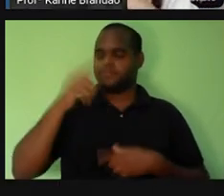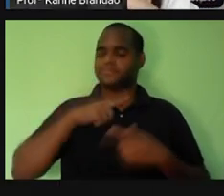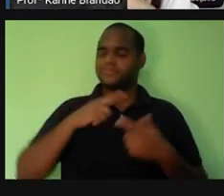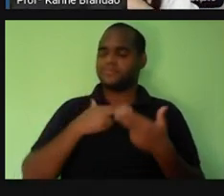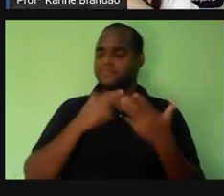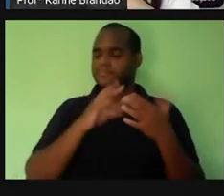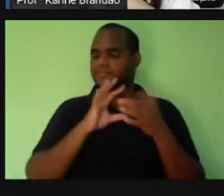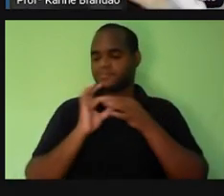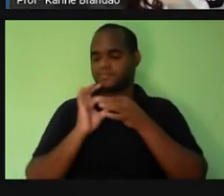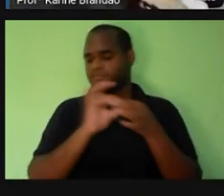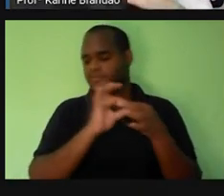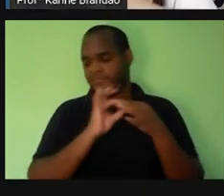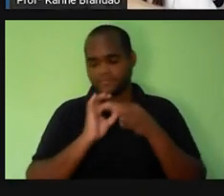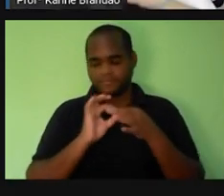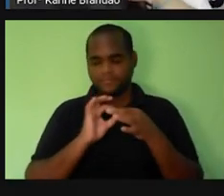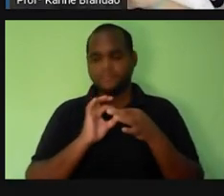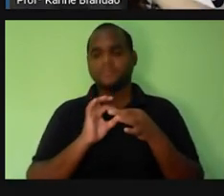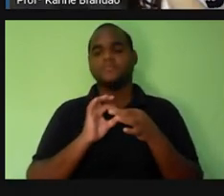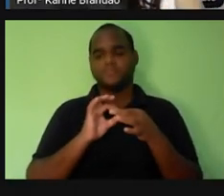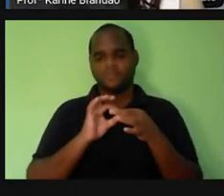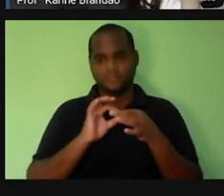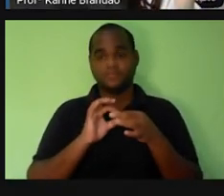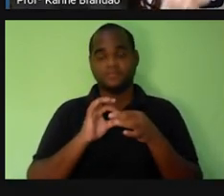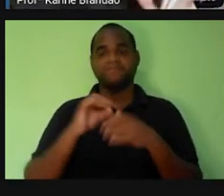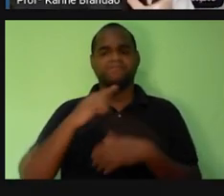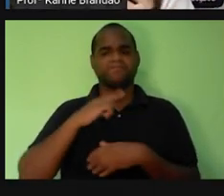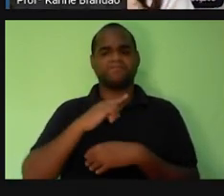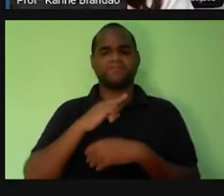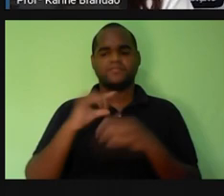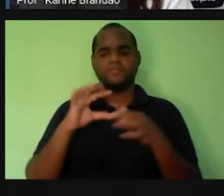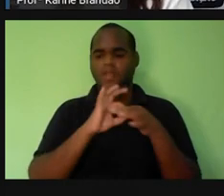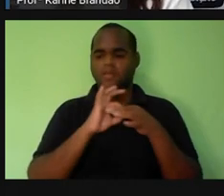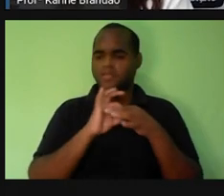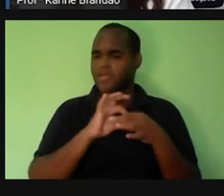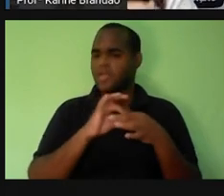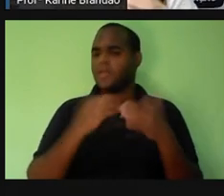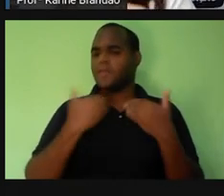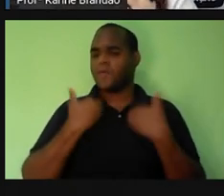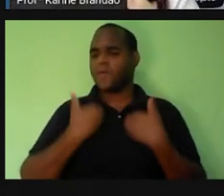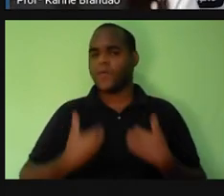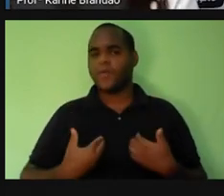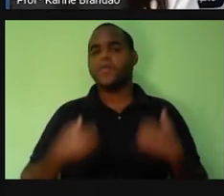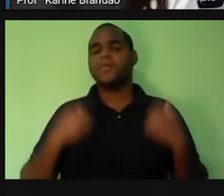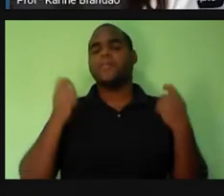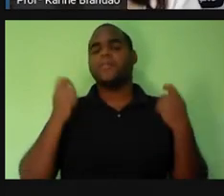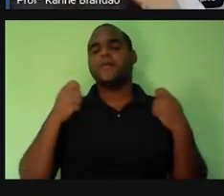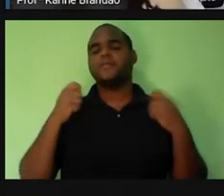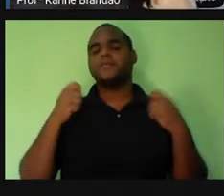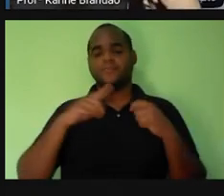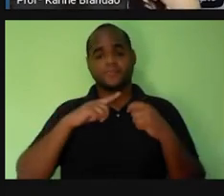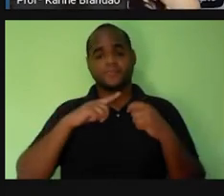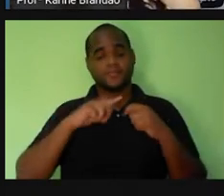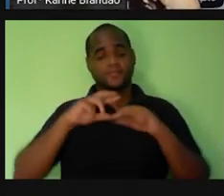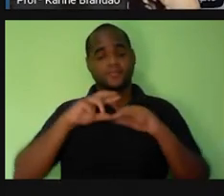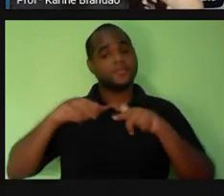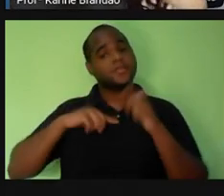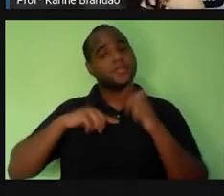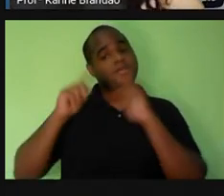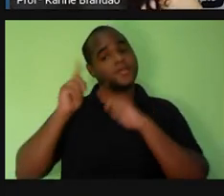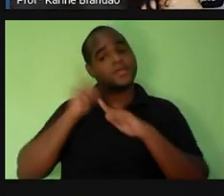essa integração de todos esses sistemas no nosso corpo é que vão formar nós,